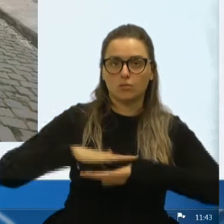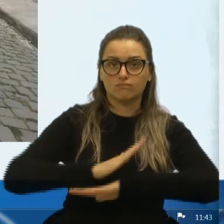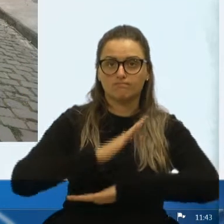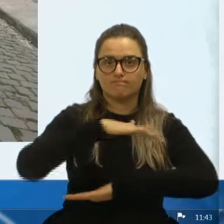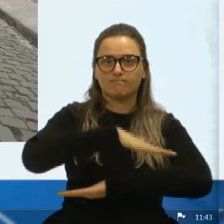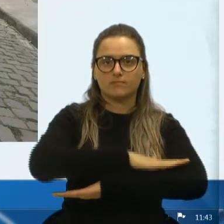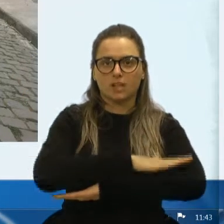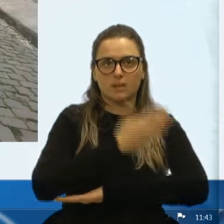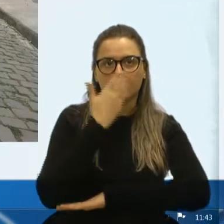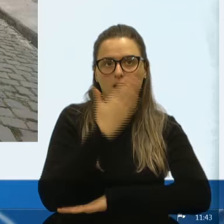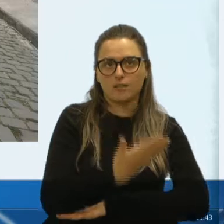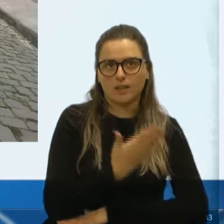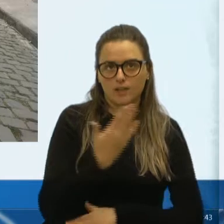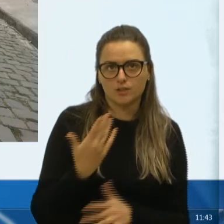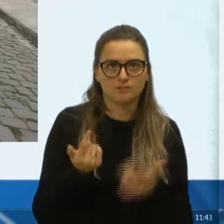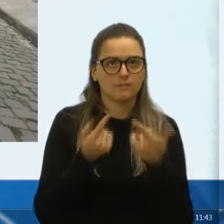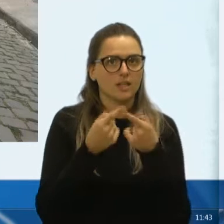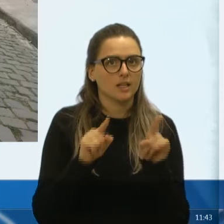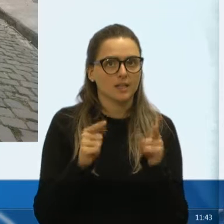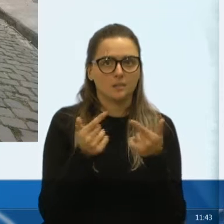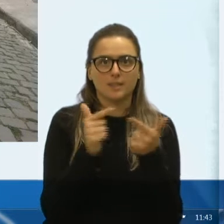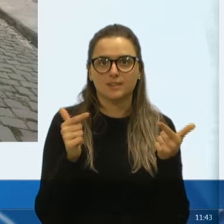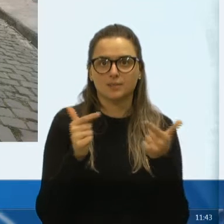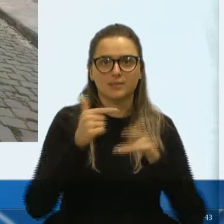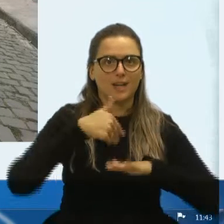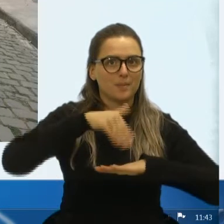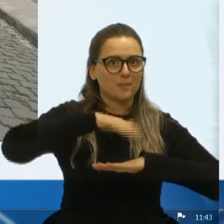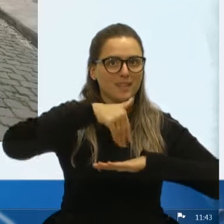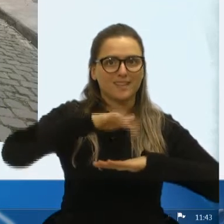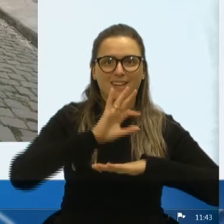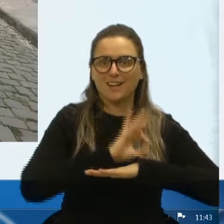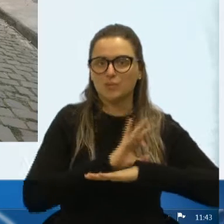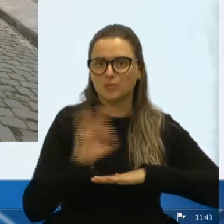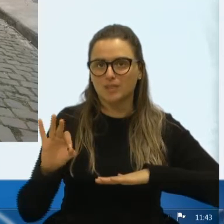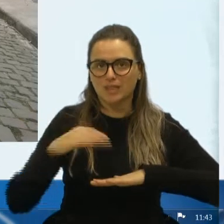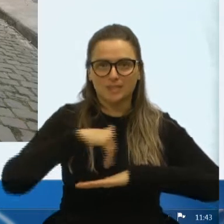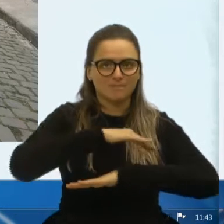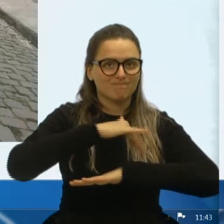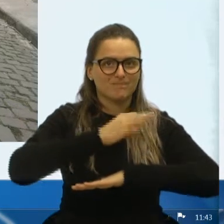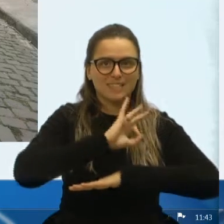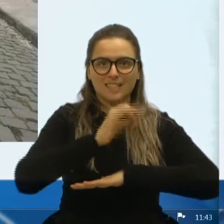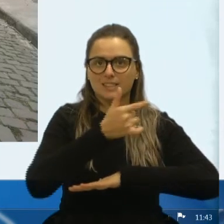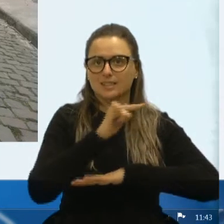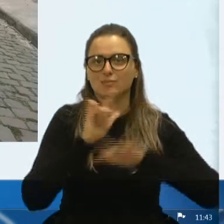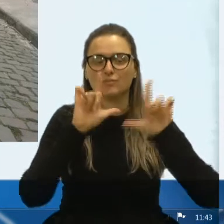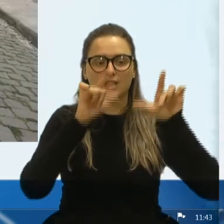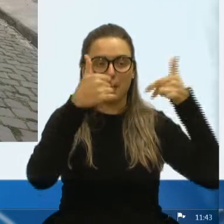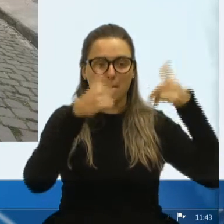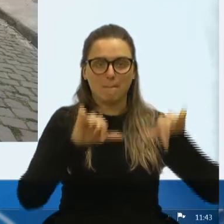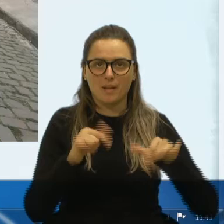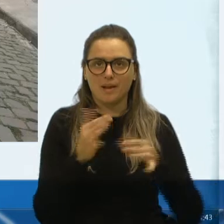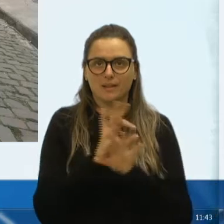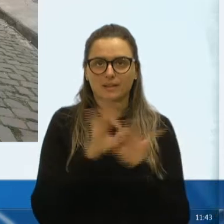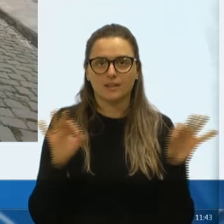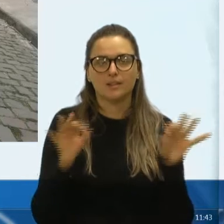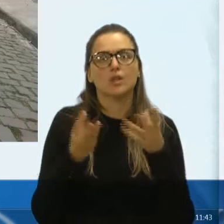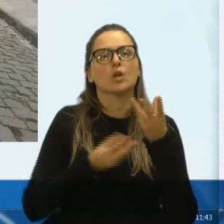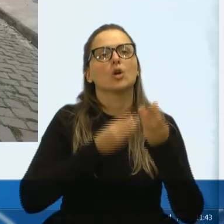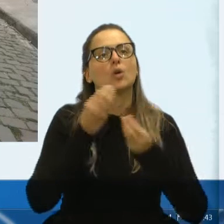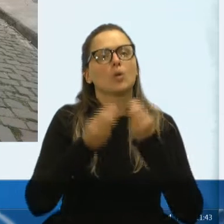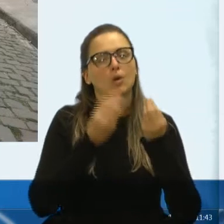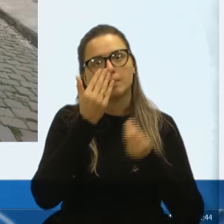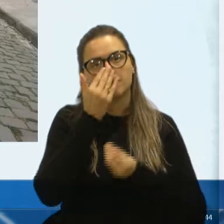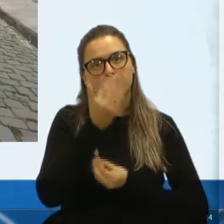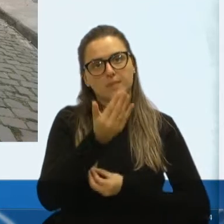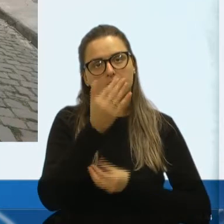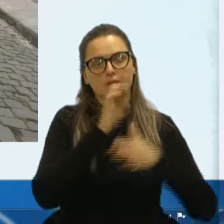-mola, ali na frente, sem nenhuma identificação, sem estar pintada, sem ter placa, então, como é na empresa, em frente